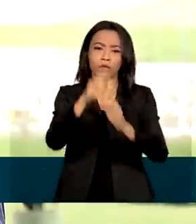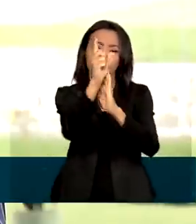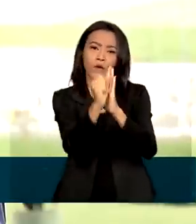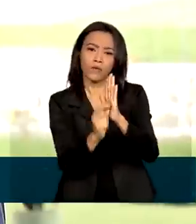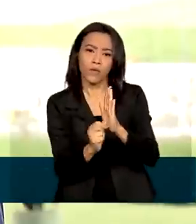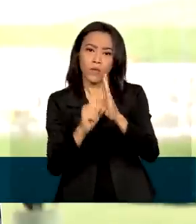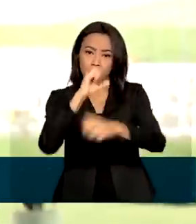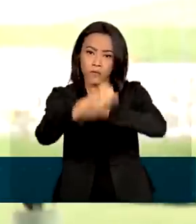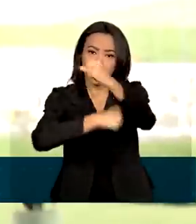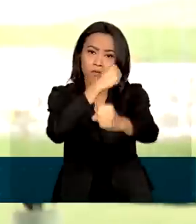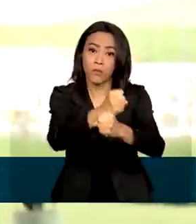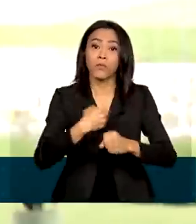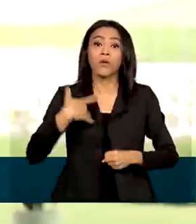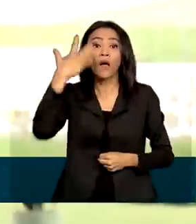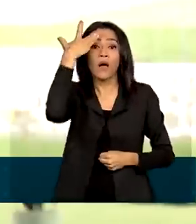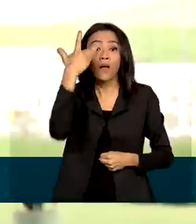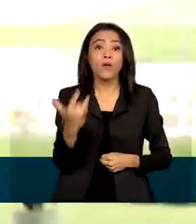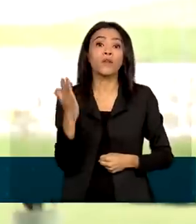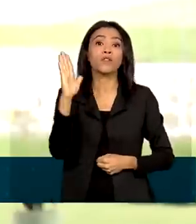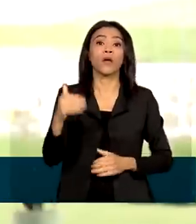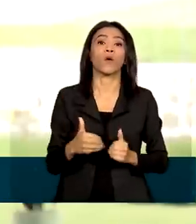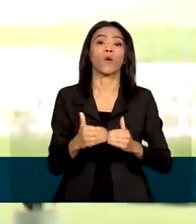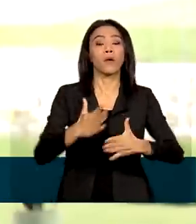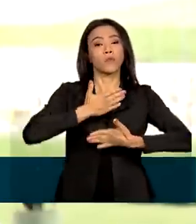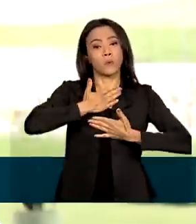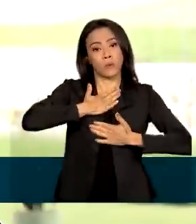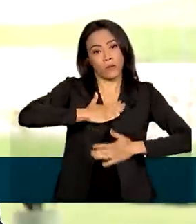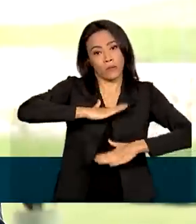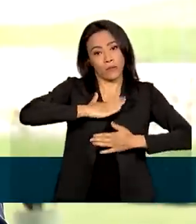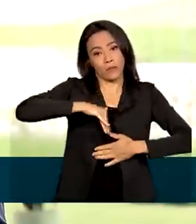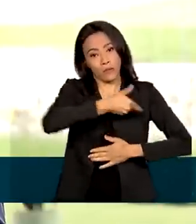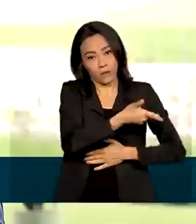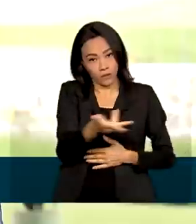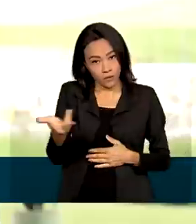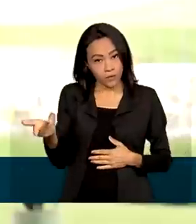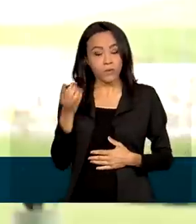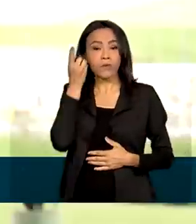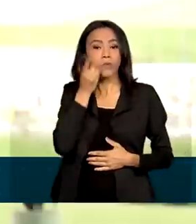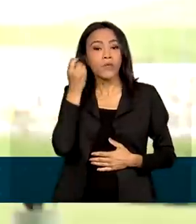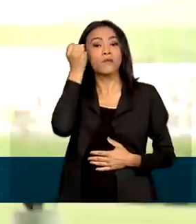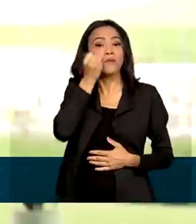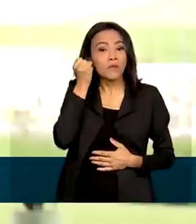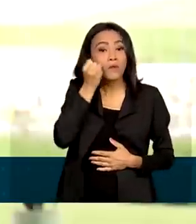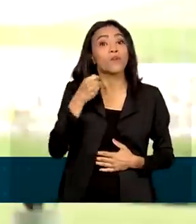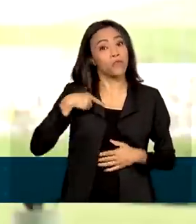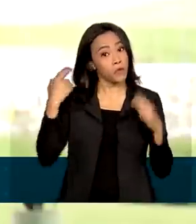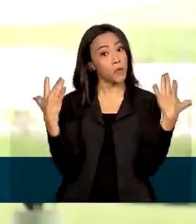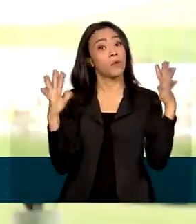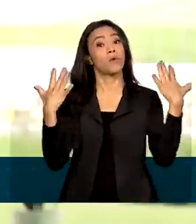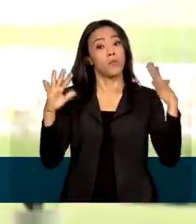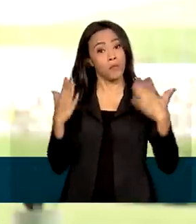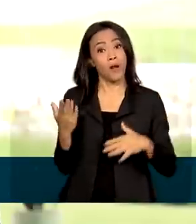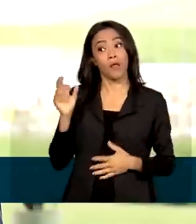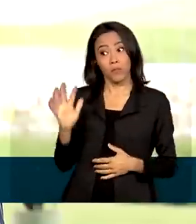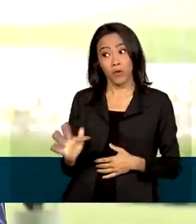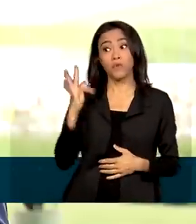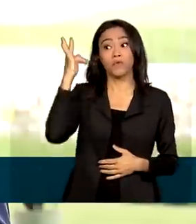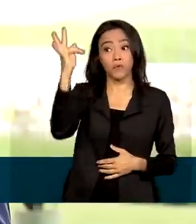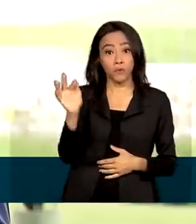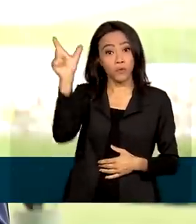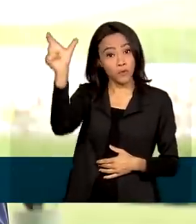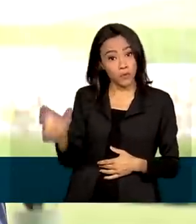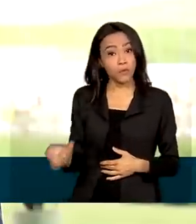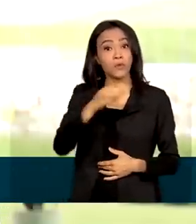amanhã já começa o recesso parlamentar. E a aprovação da PEC foi comemorada pelo futuro ministro da Fazenda, Fernando